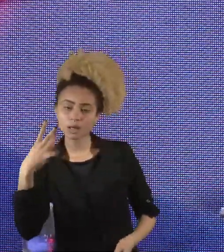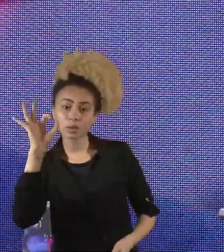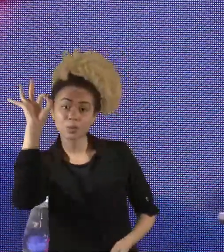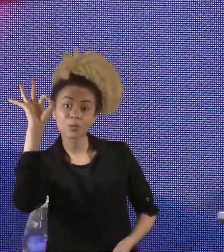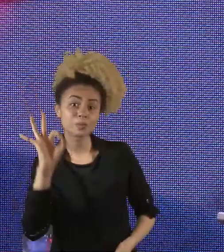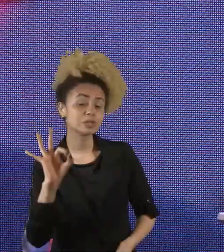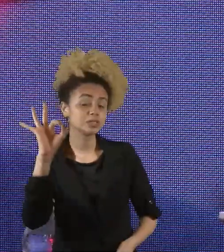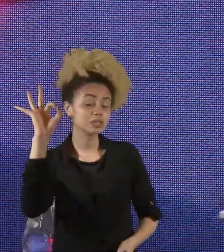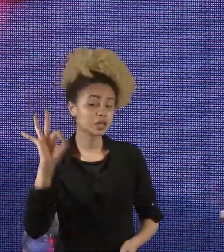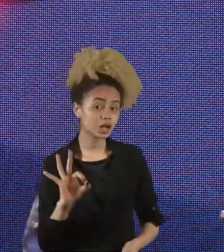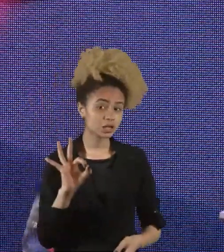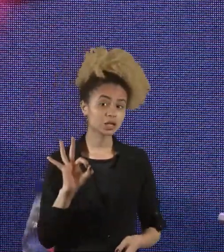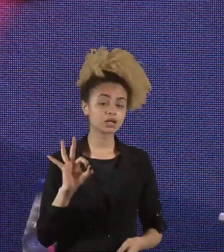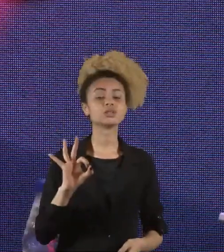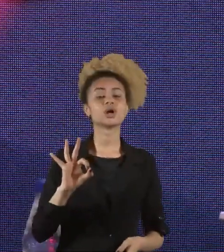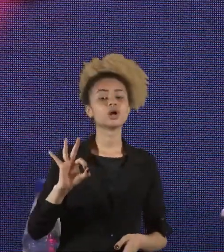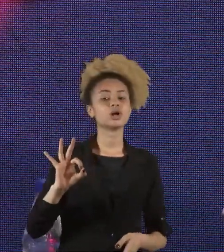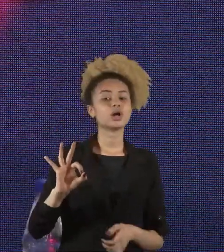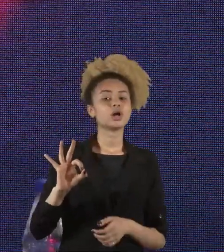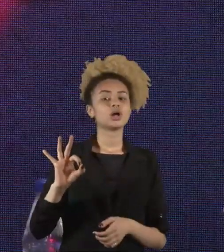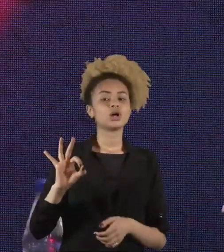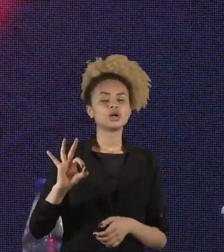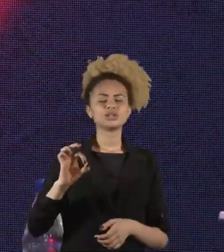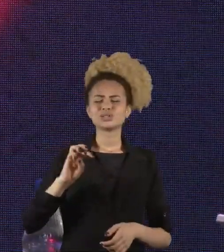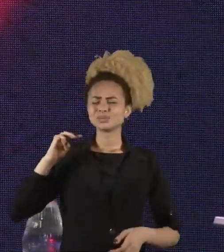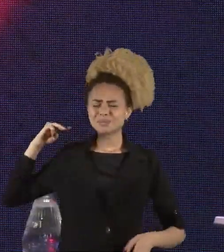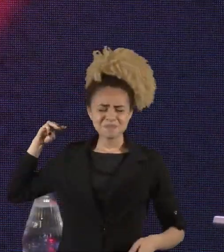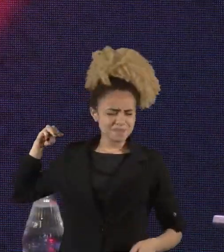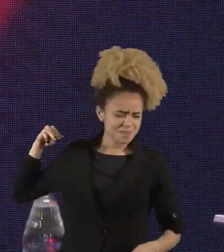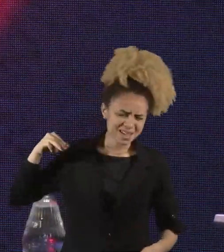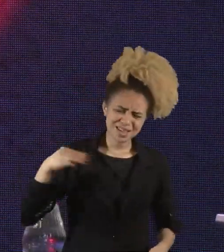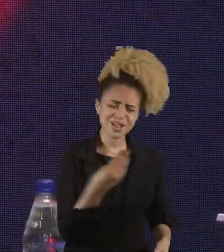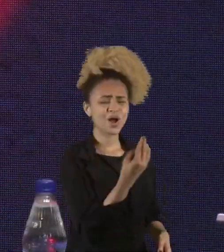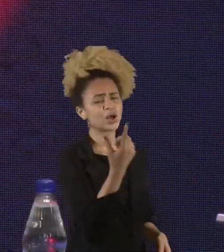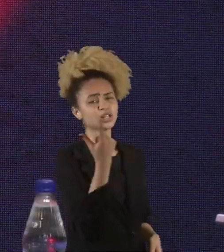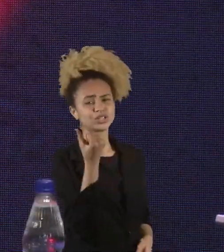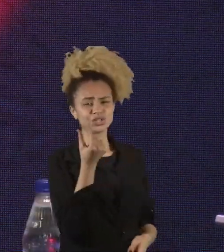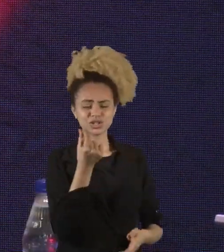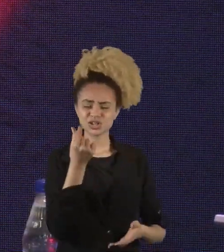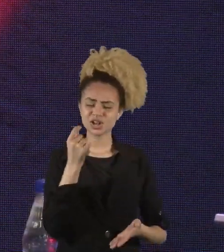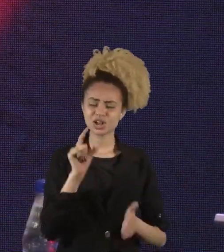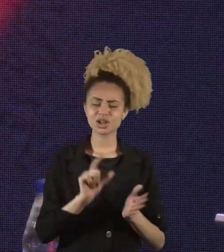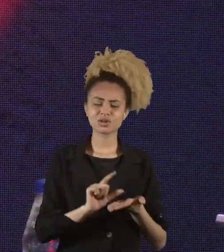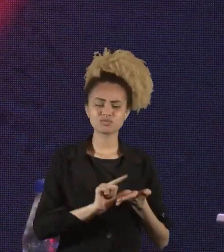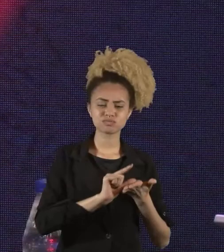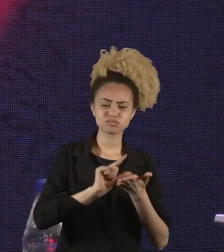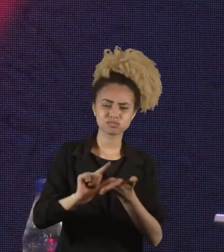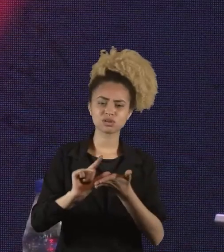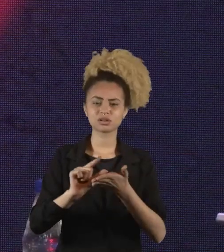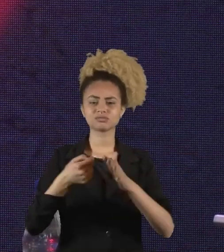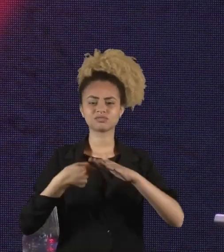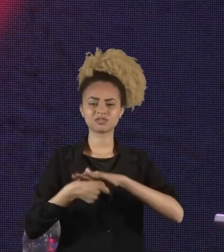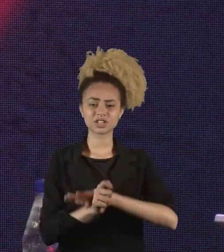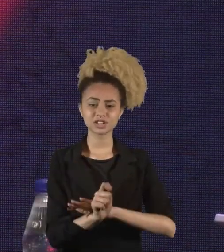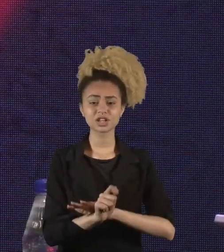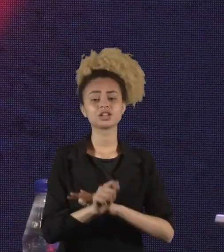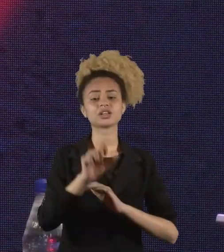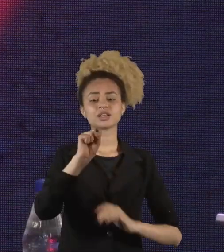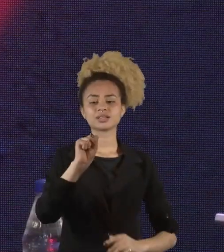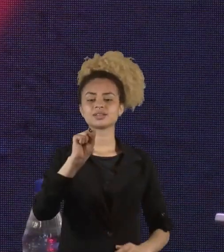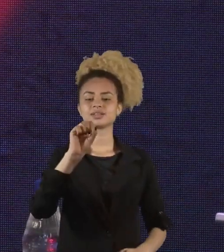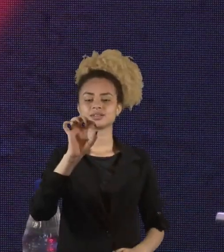% de todos os milhões de reais que foram investidos nas startups brasileiras,